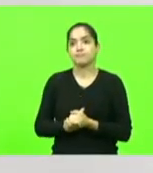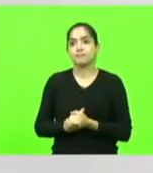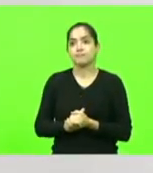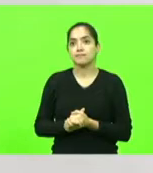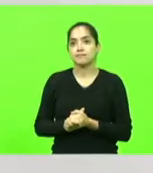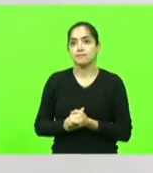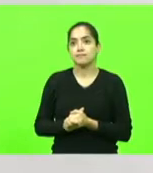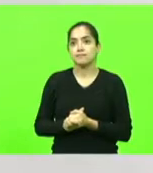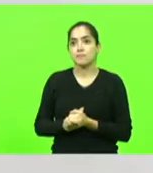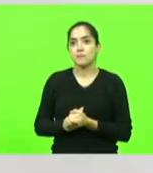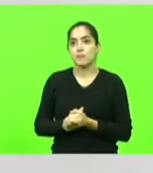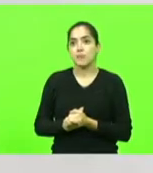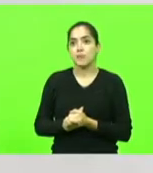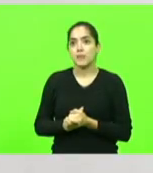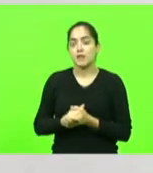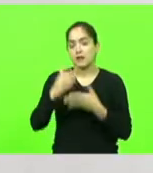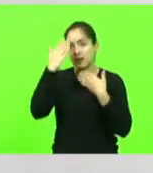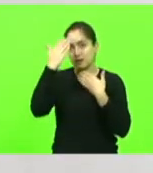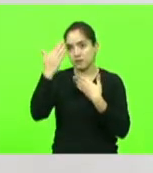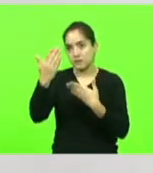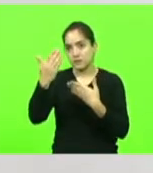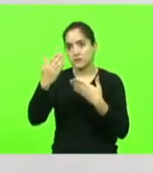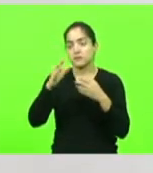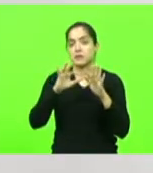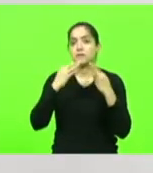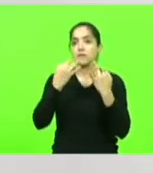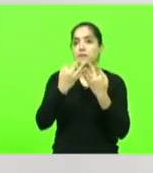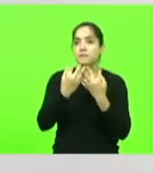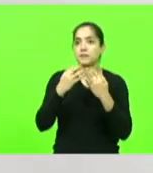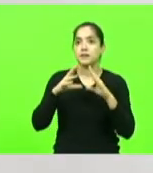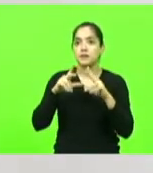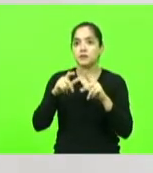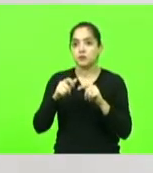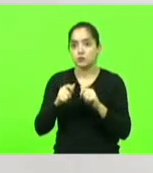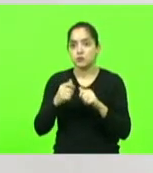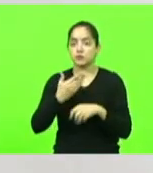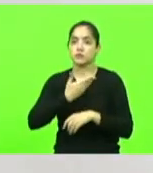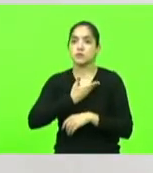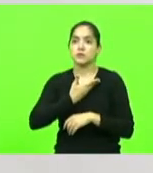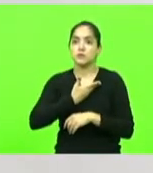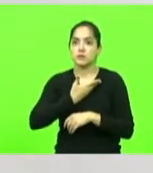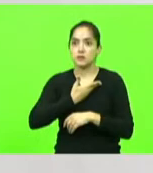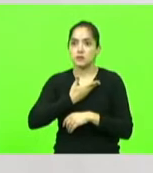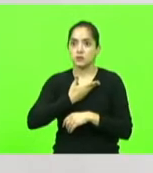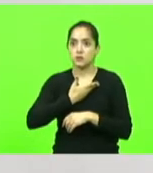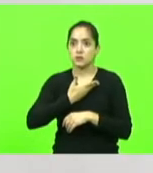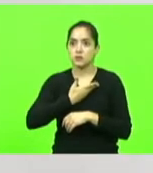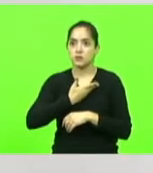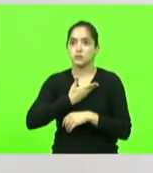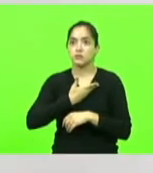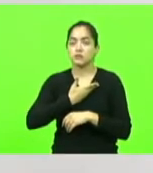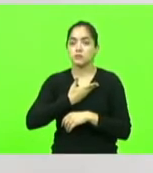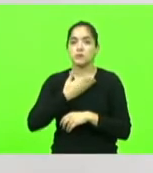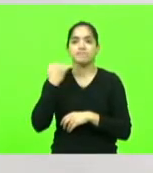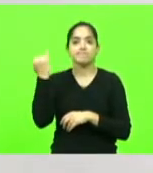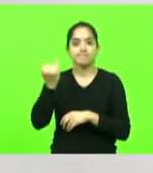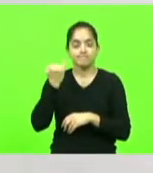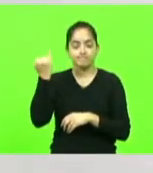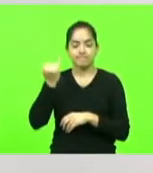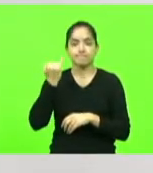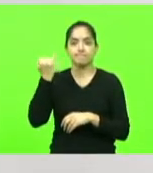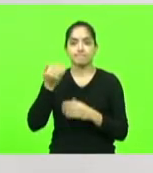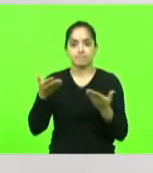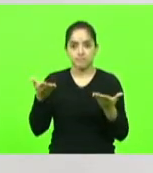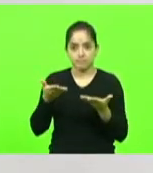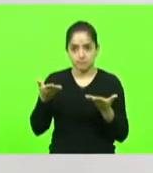Quero agradecer também a todos os demais familiares e a todos os meus amigos, que foram fundamentais para que hoje